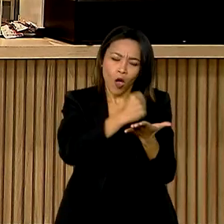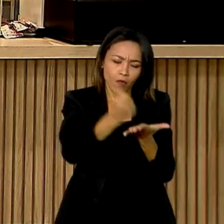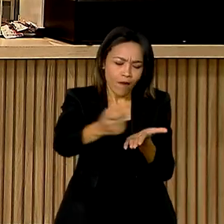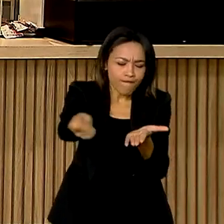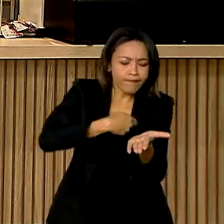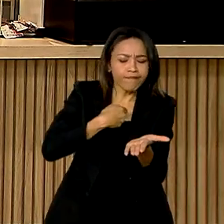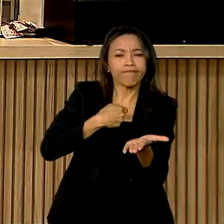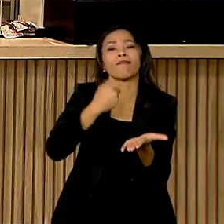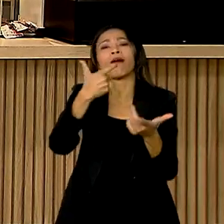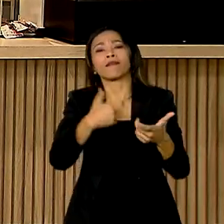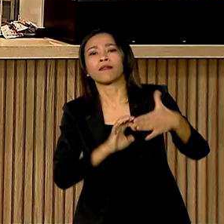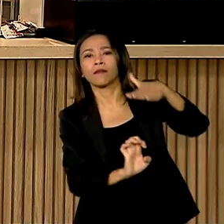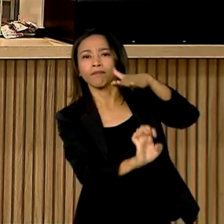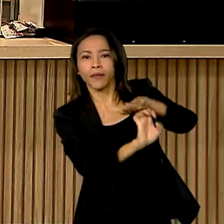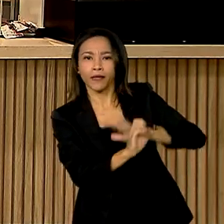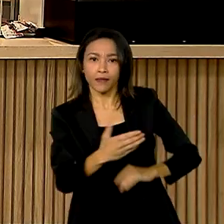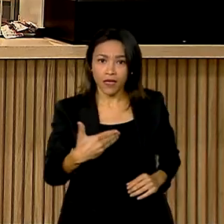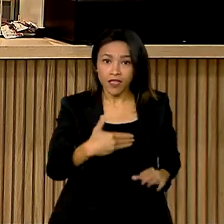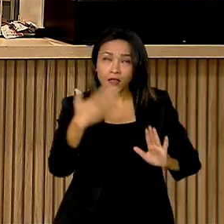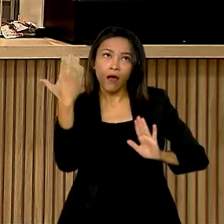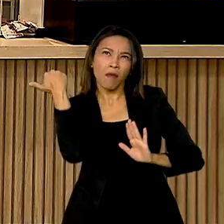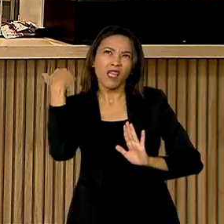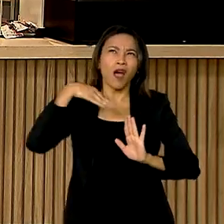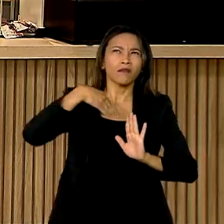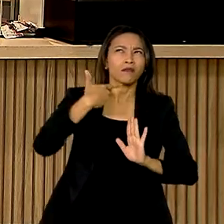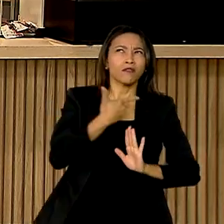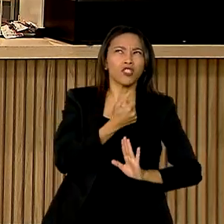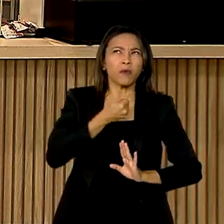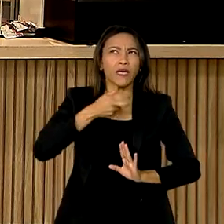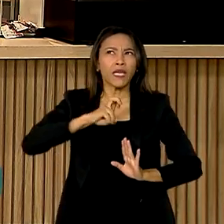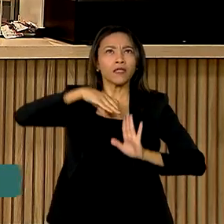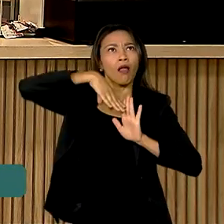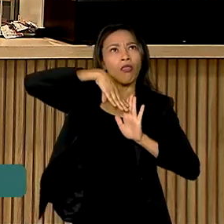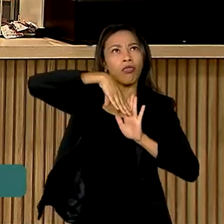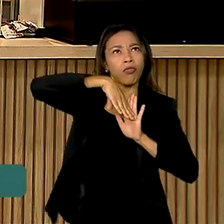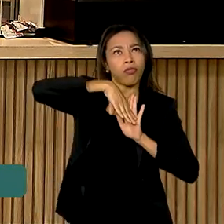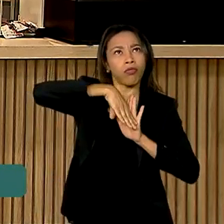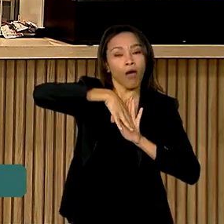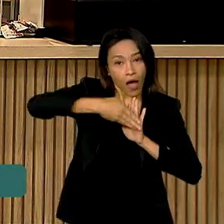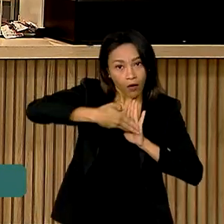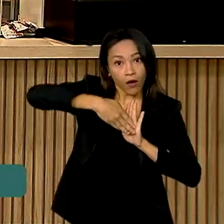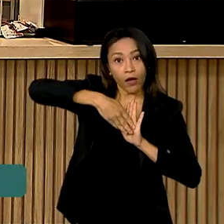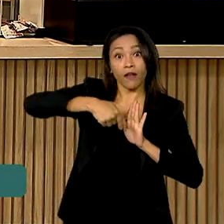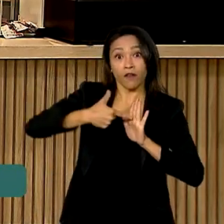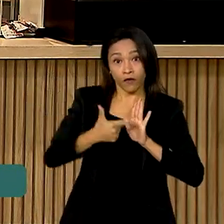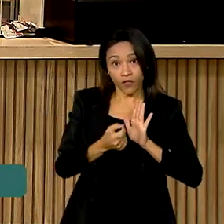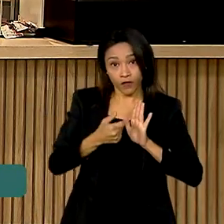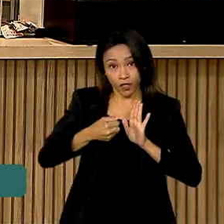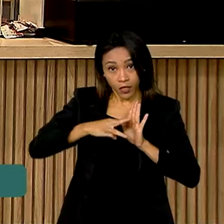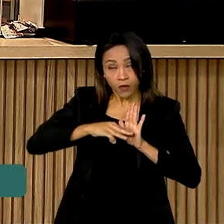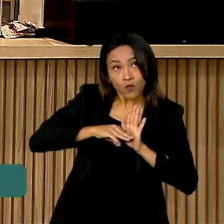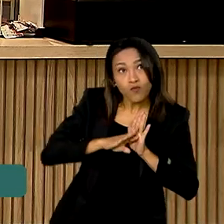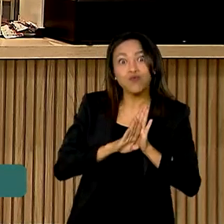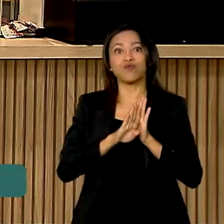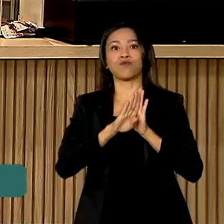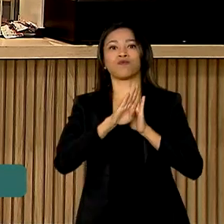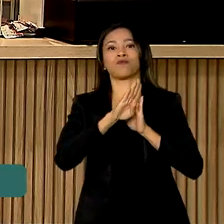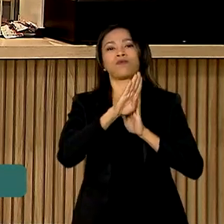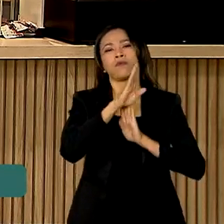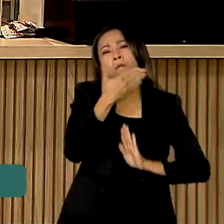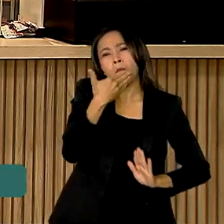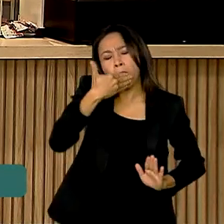no setor privado. Esse índice via caindo desde 2015, mas voltou a subir em 2023 e registrou o melhor